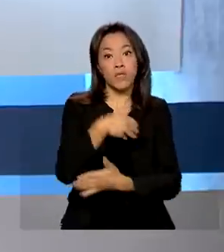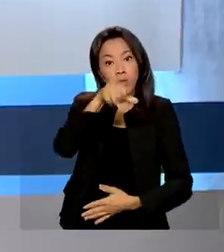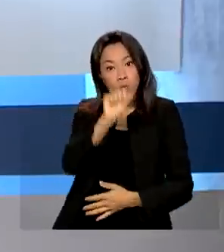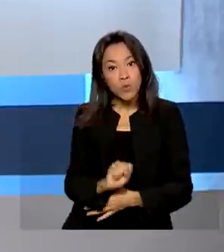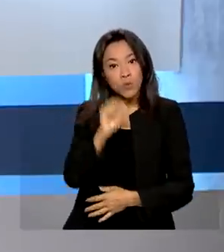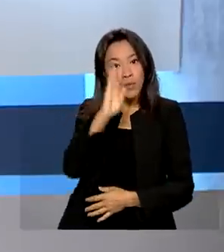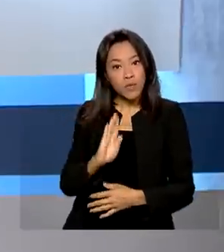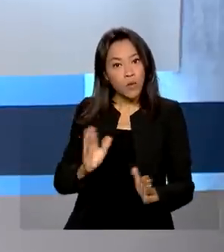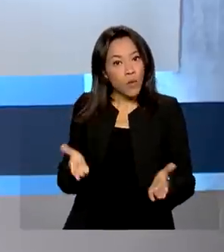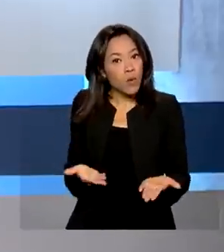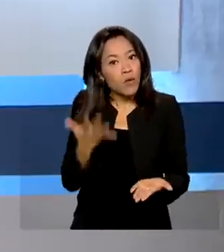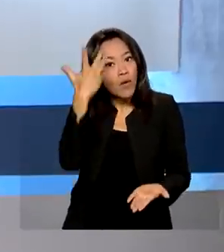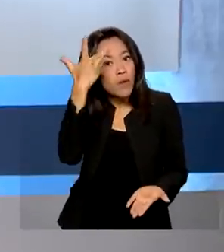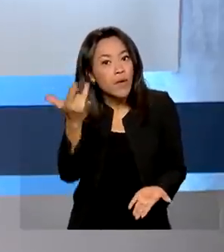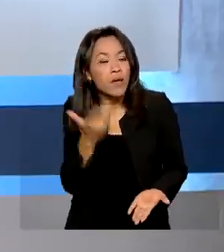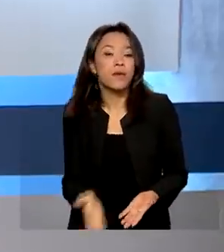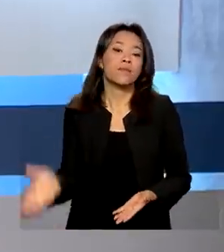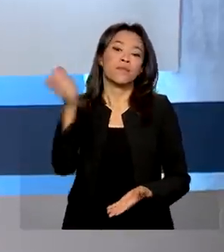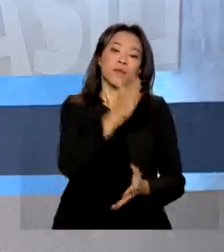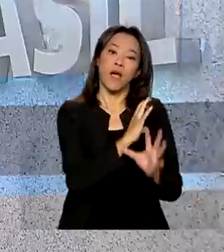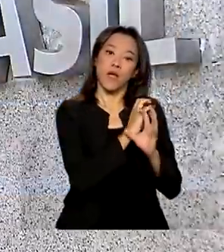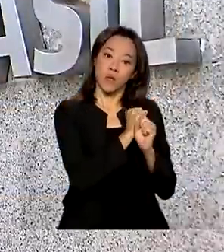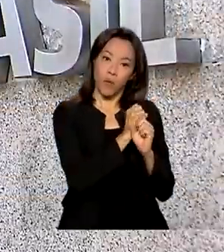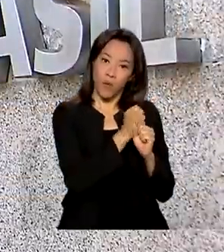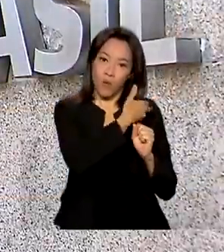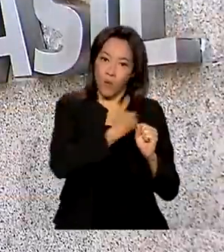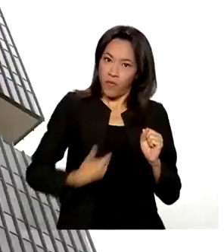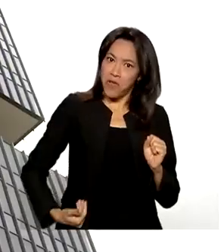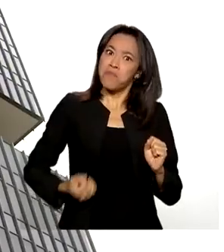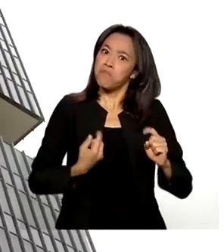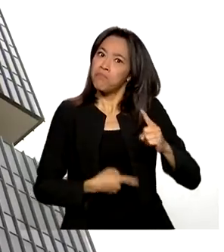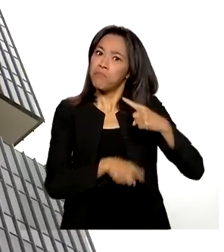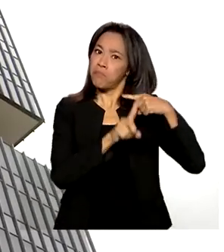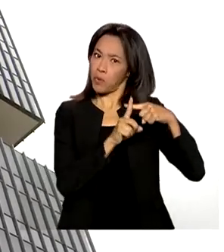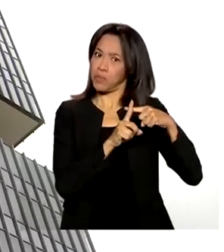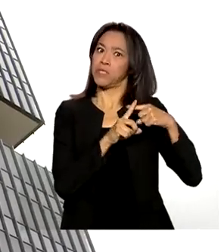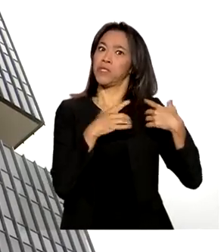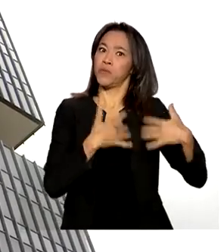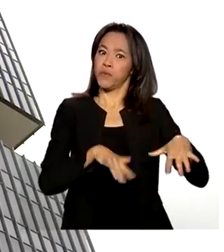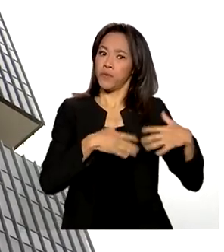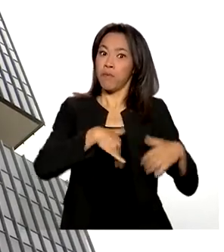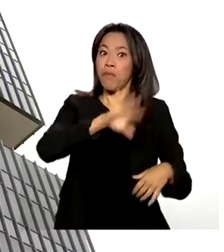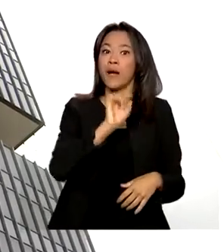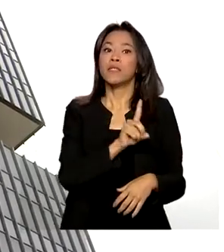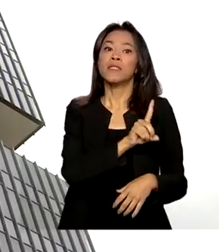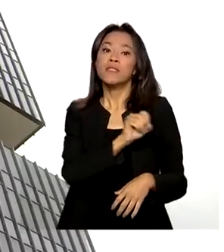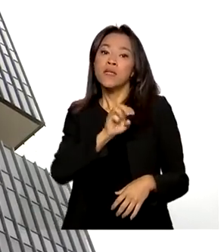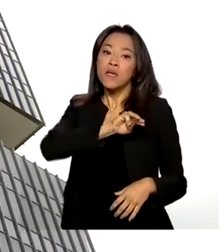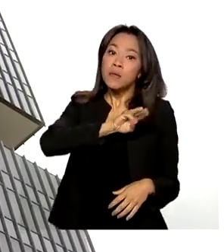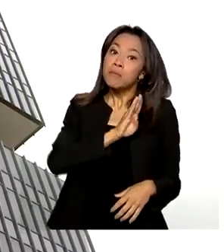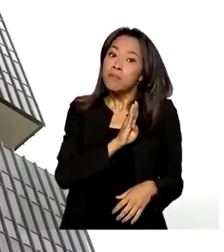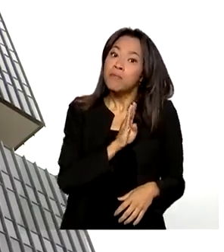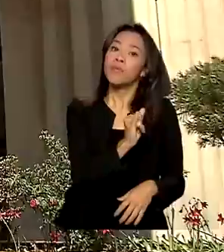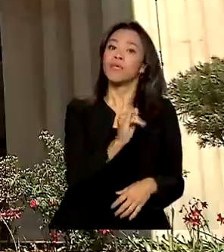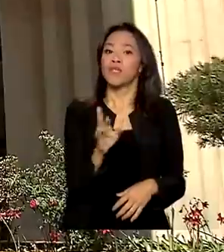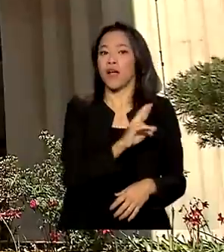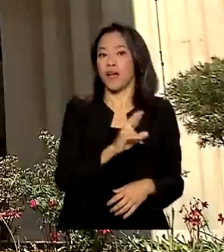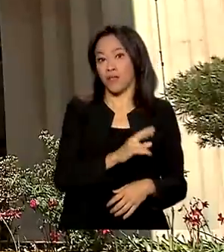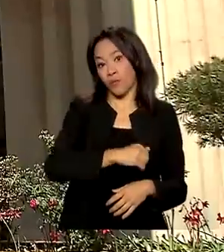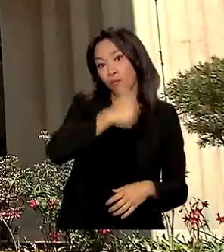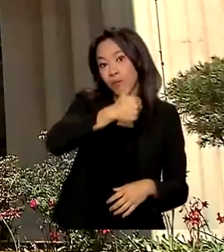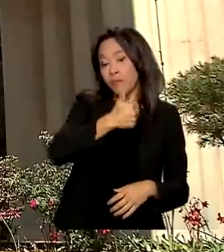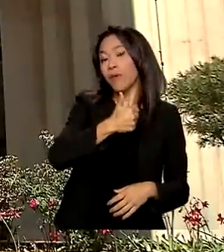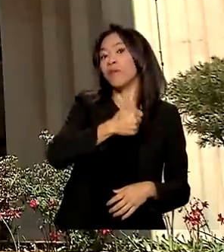amanhã. Contas públicas registram saldo positivo de mais de 100 bilhões de reais no primeiro trimestre do ano.